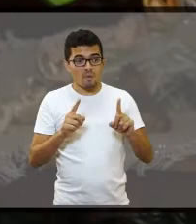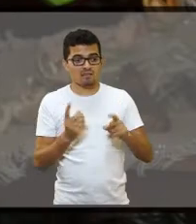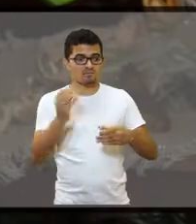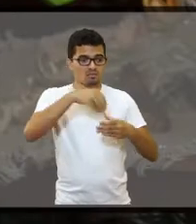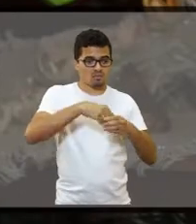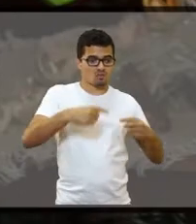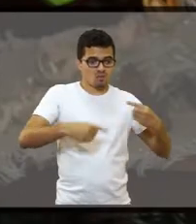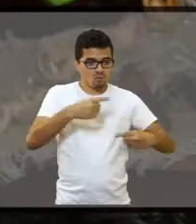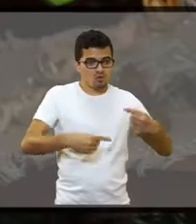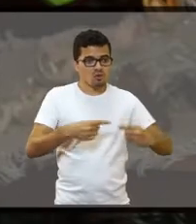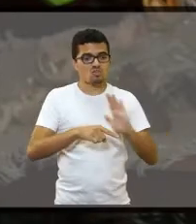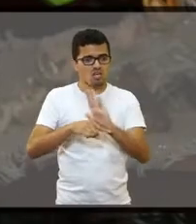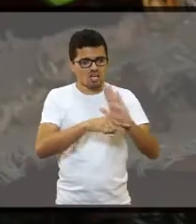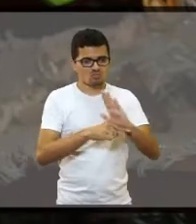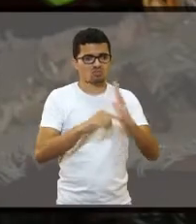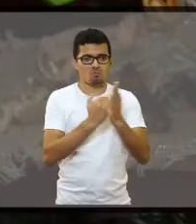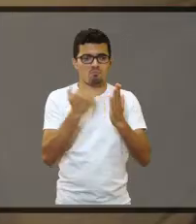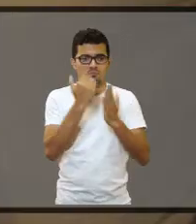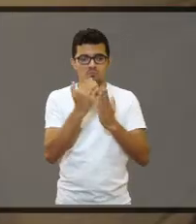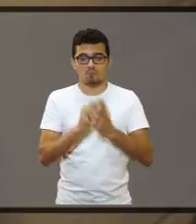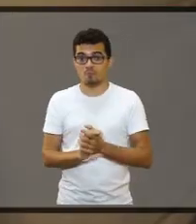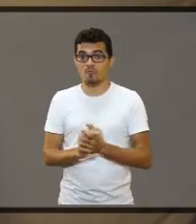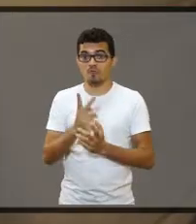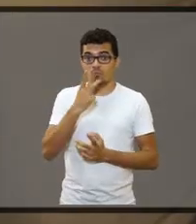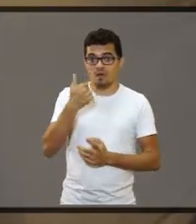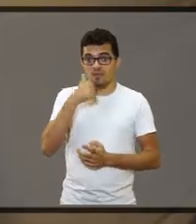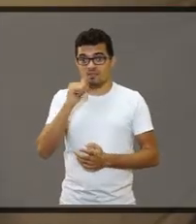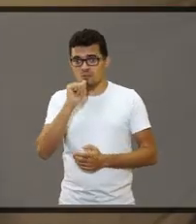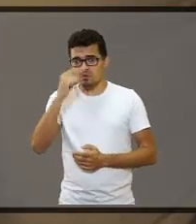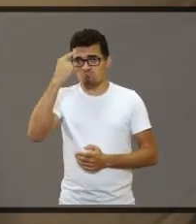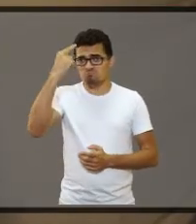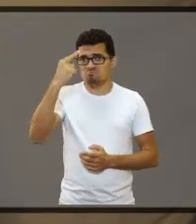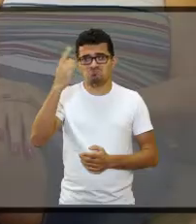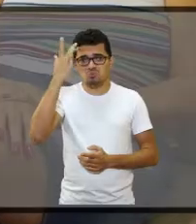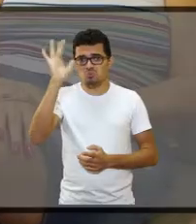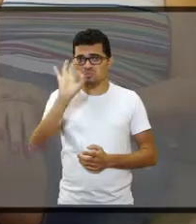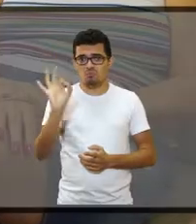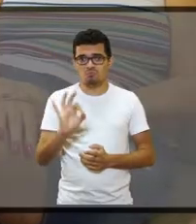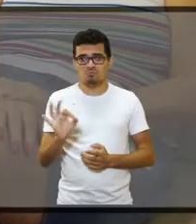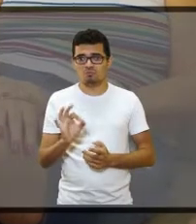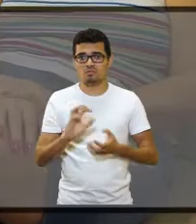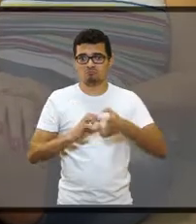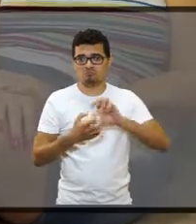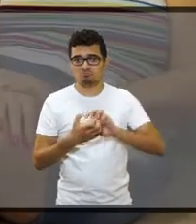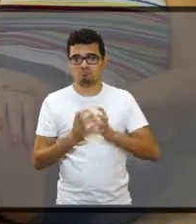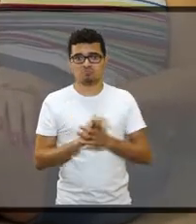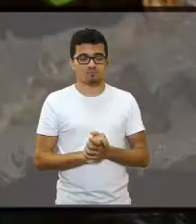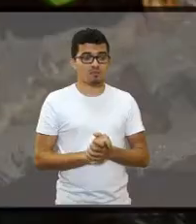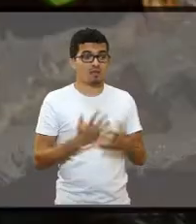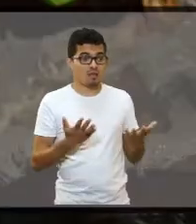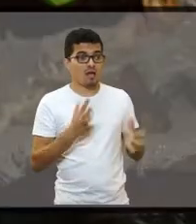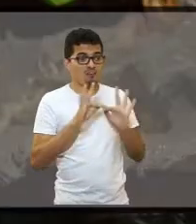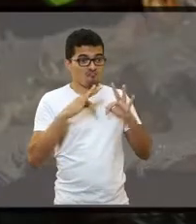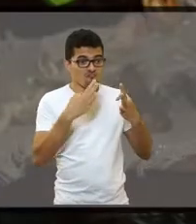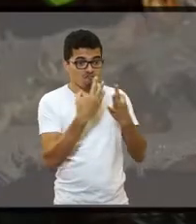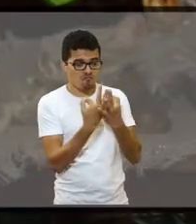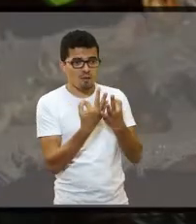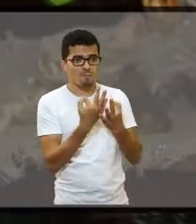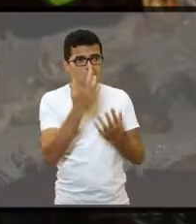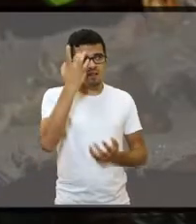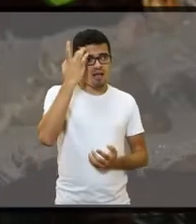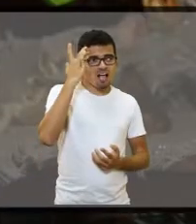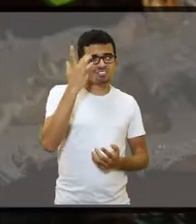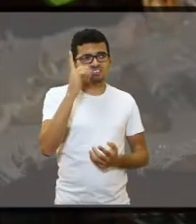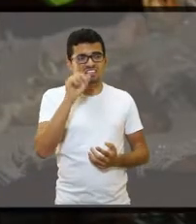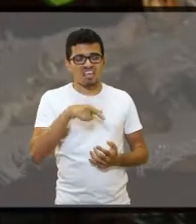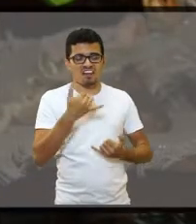creio que nós vamos conseguir ajudar mais ainda. Os pais nem pensavam nessa veia artística, mas apoiaram. Minha família no começo achou